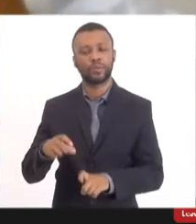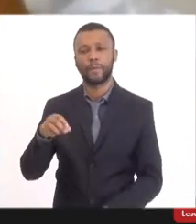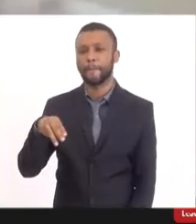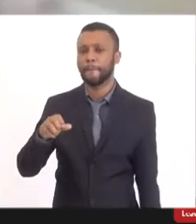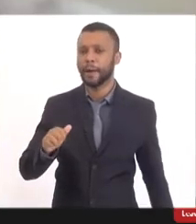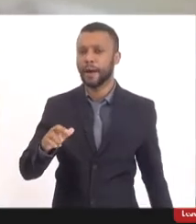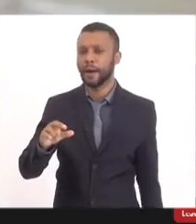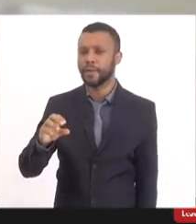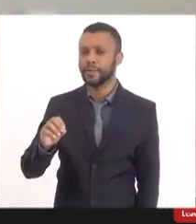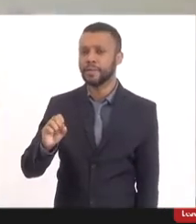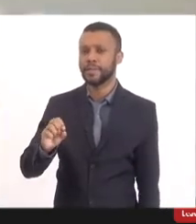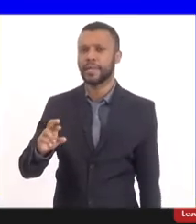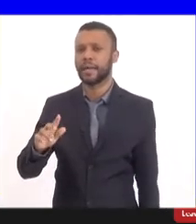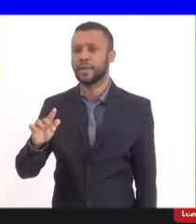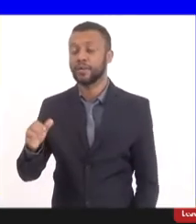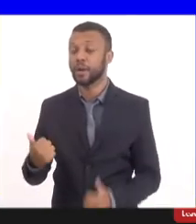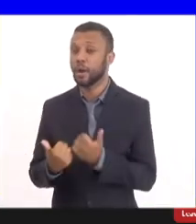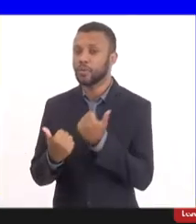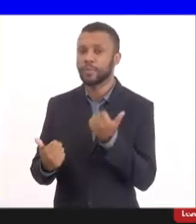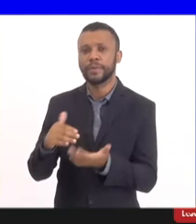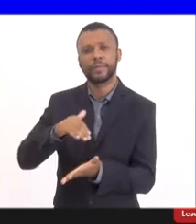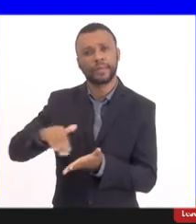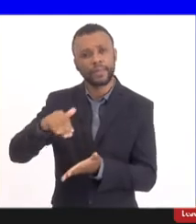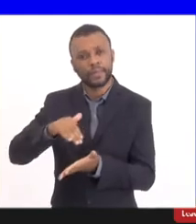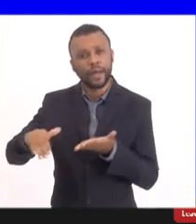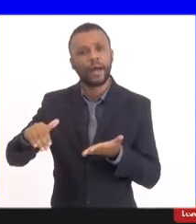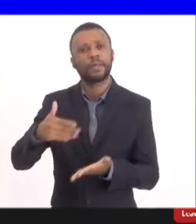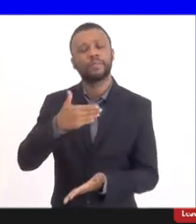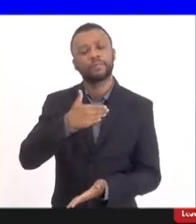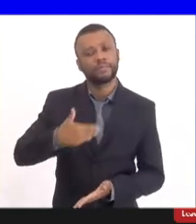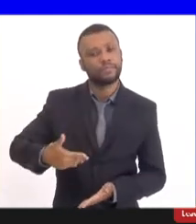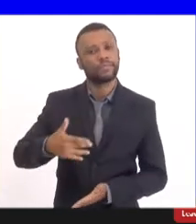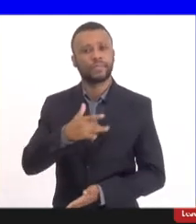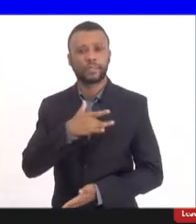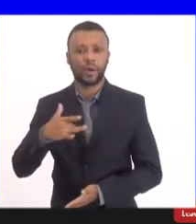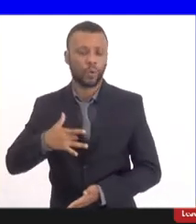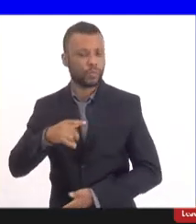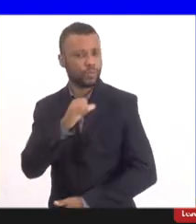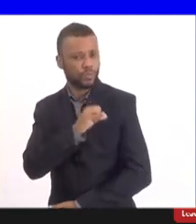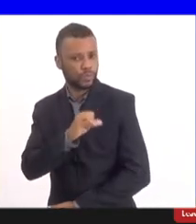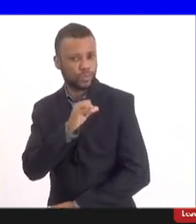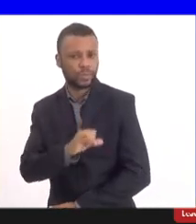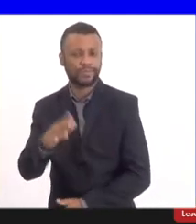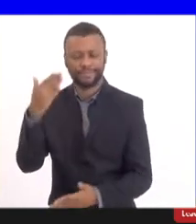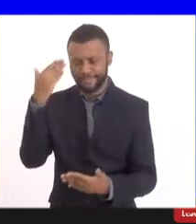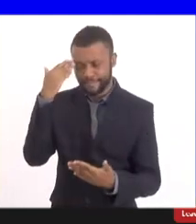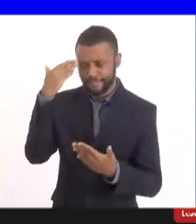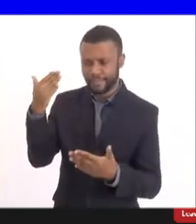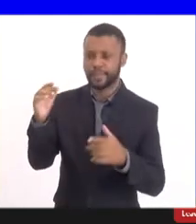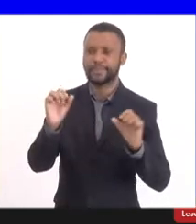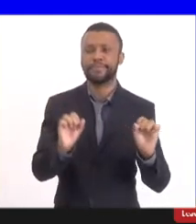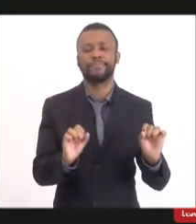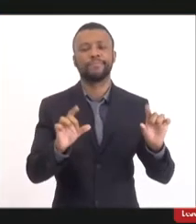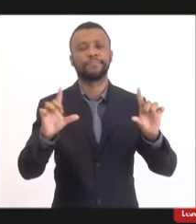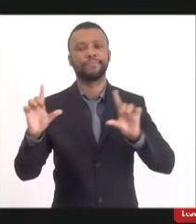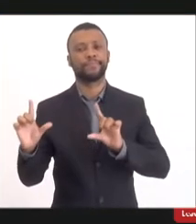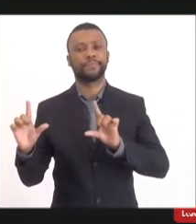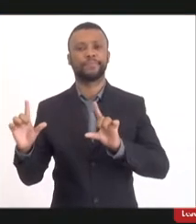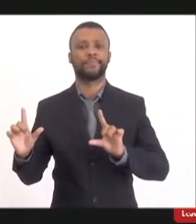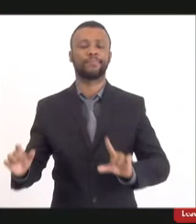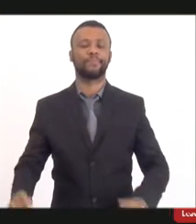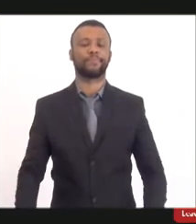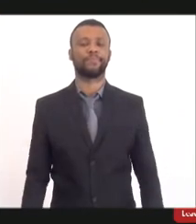subsecretário da Secretaria Estadual de Saúde do Estado do Rio de Janeiro, agradecemos a sua participação, do Walter também,